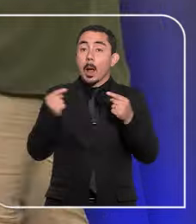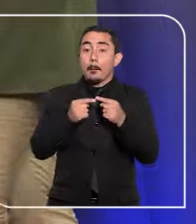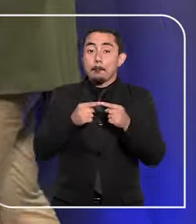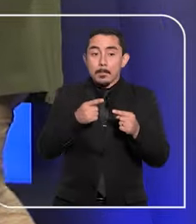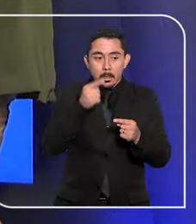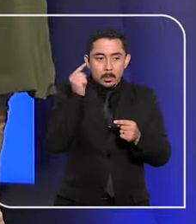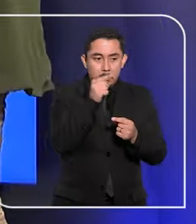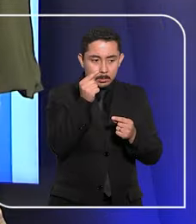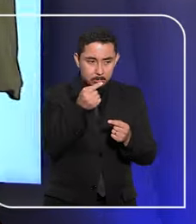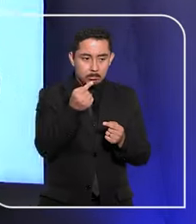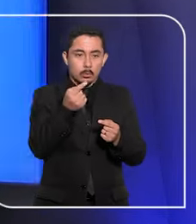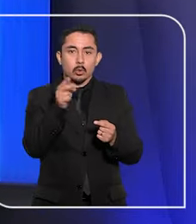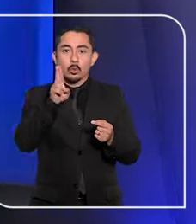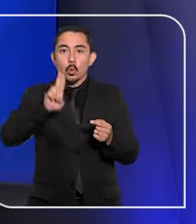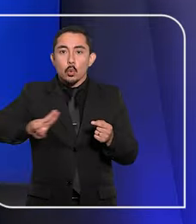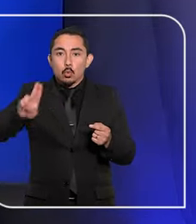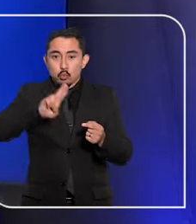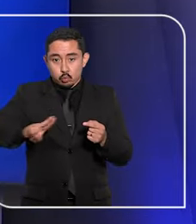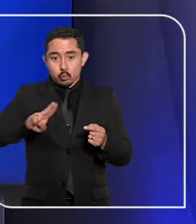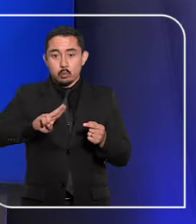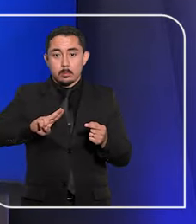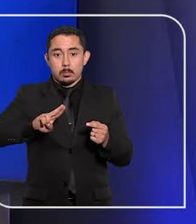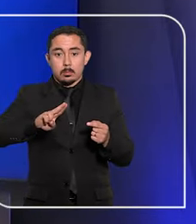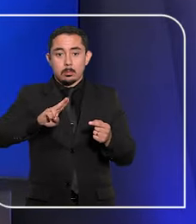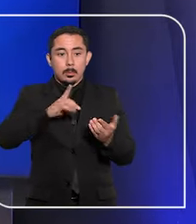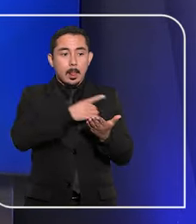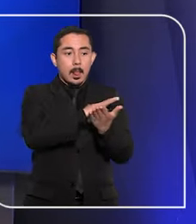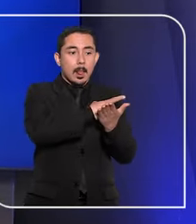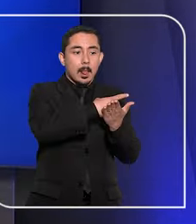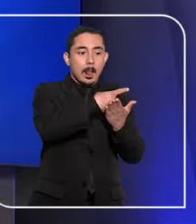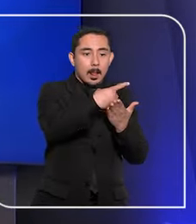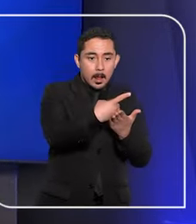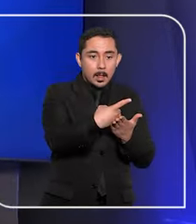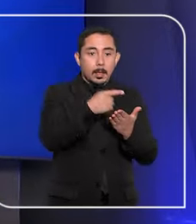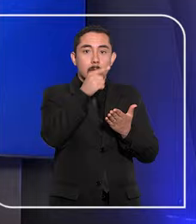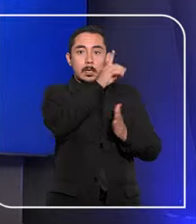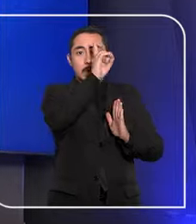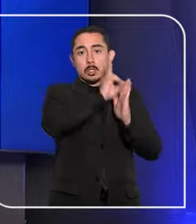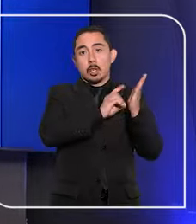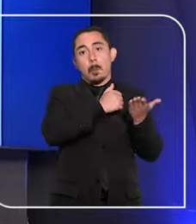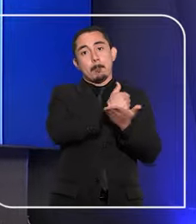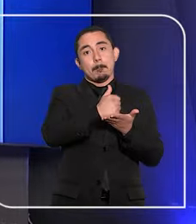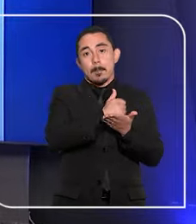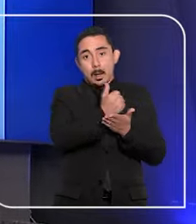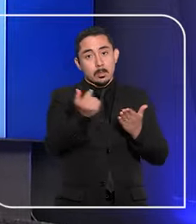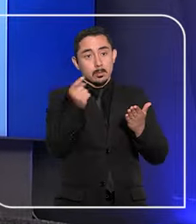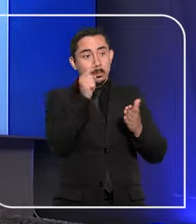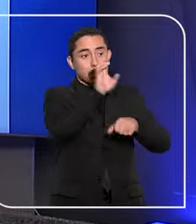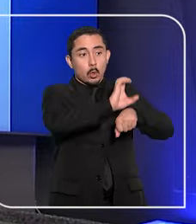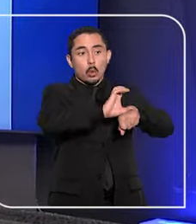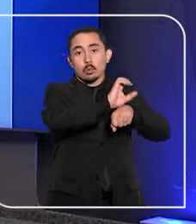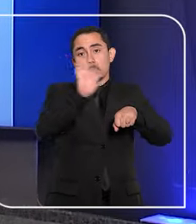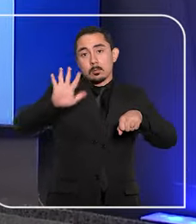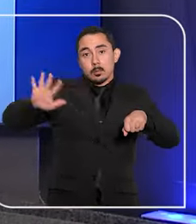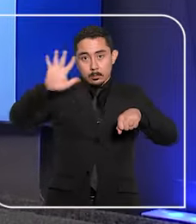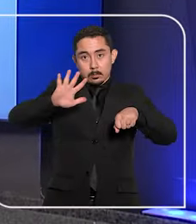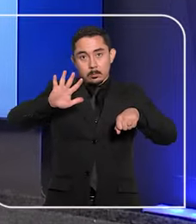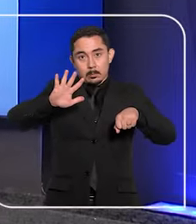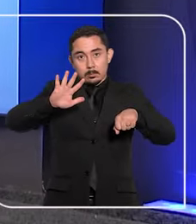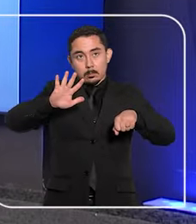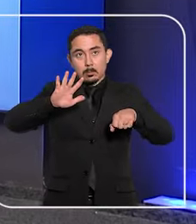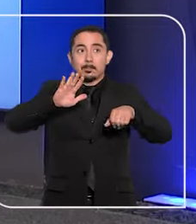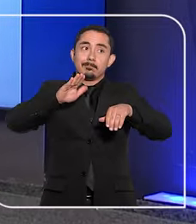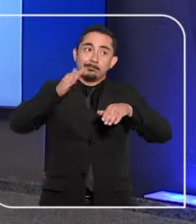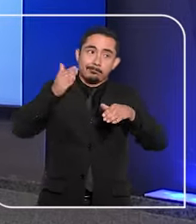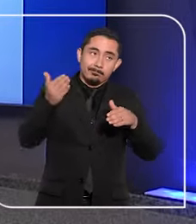falando de uma ação que devemos utilizar para defender direitos fundamentais garantidos na Constituição Federal, com